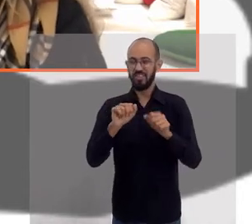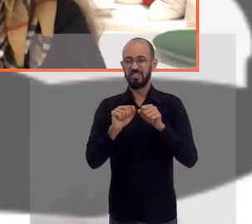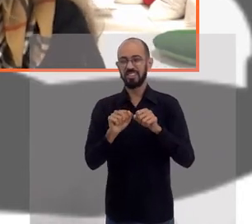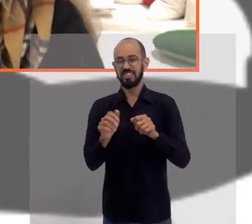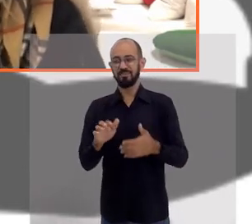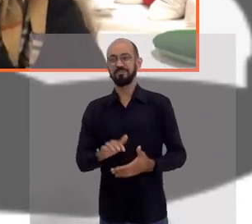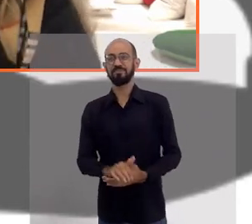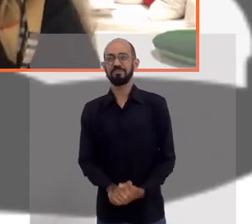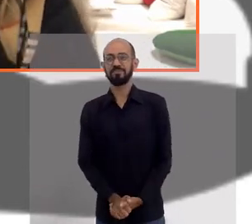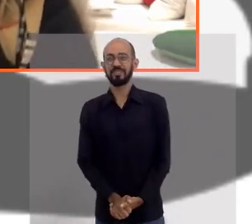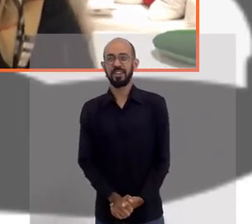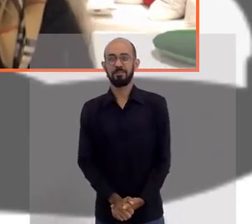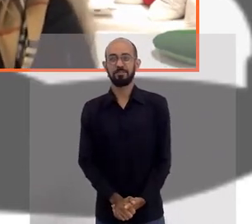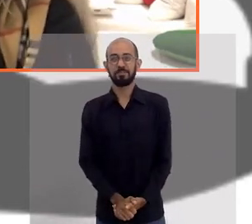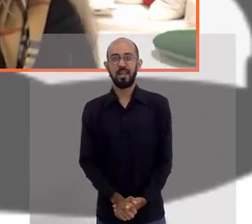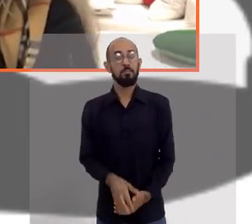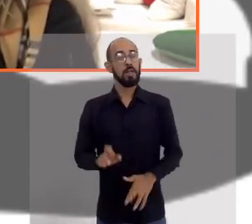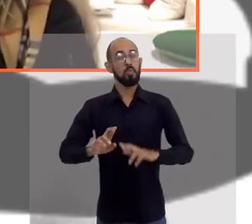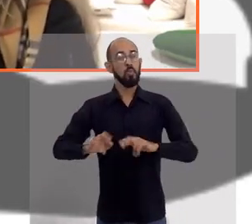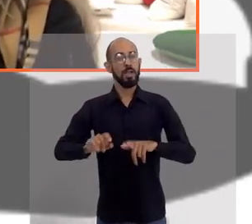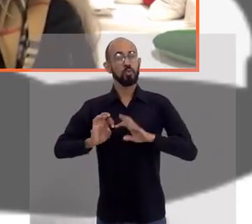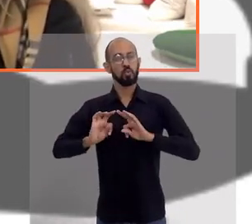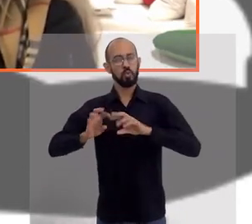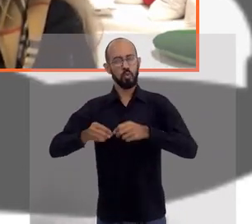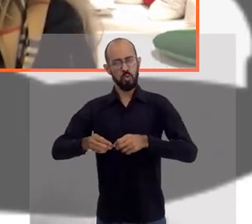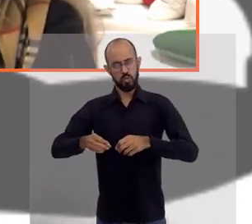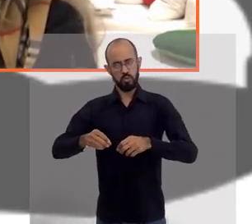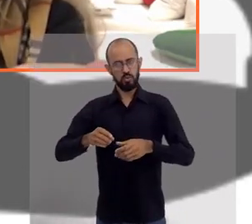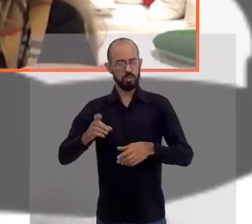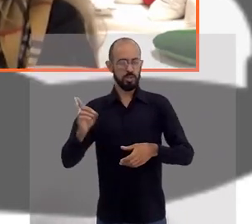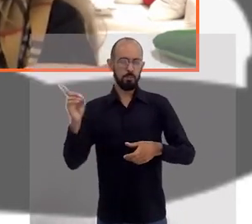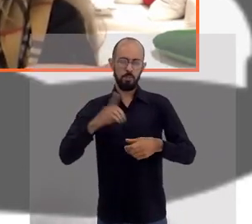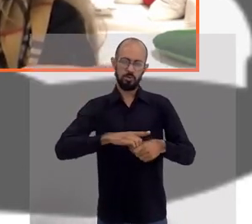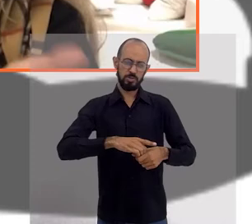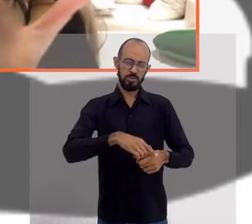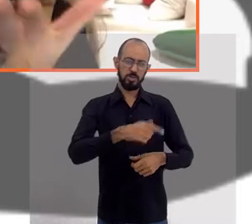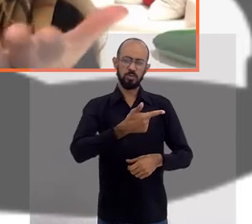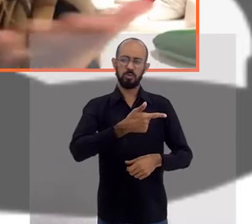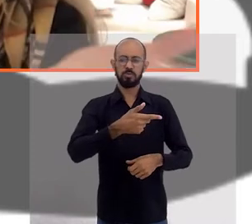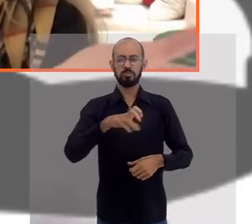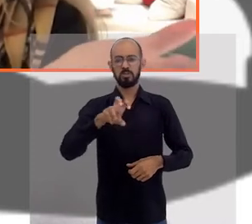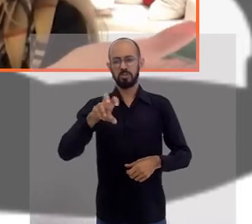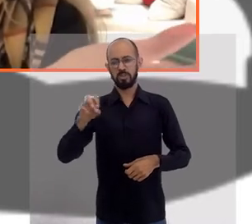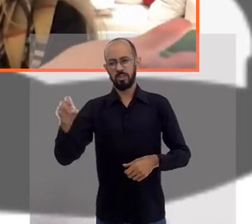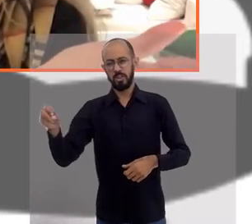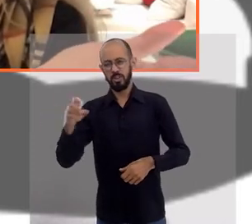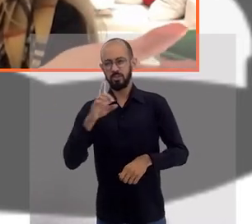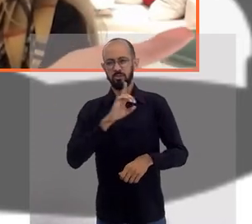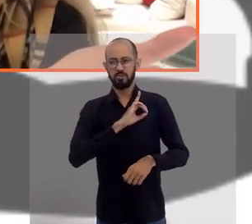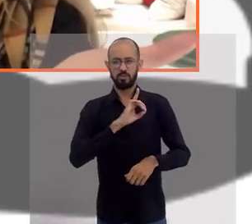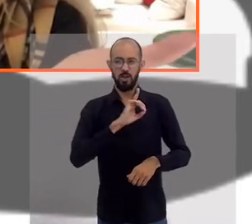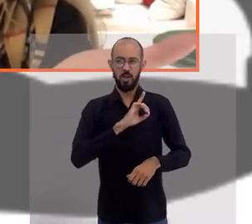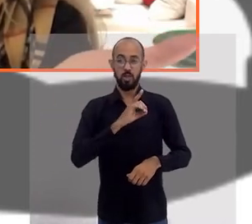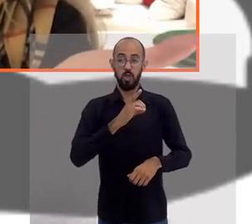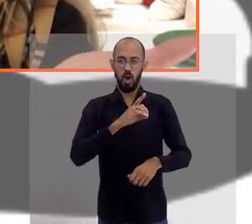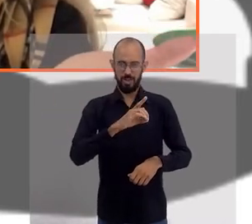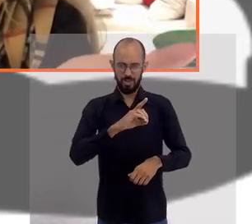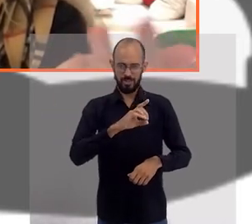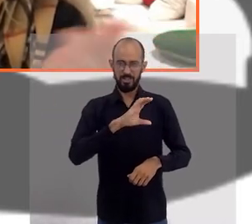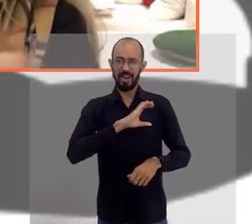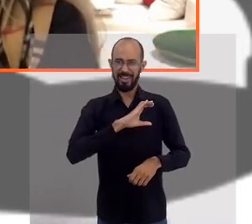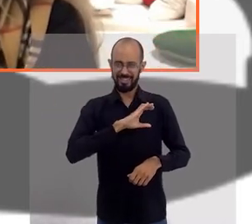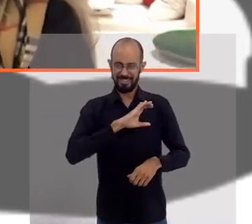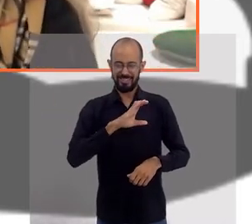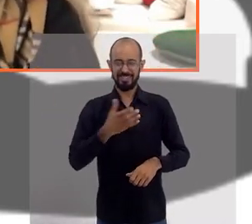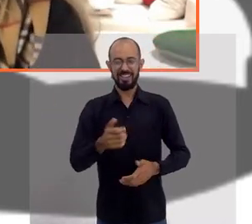Porque nem todo mundo é aquela brasileira que foi morar no Canadá e que te mandou R$ 2.500, que essa sim poderia resolver de R$ 9.000 de uma facada